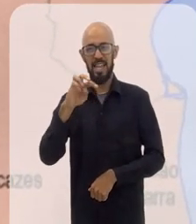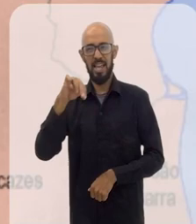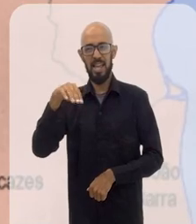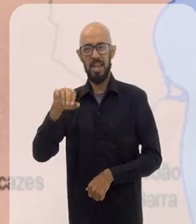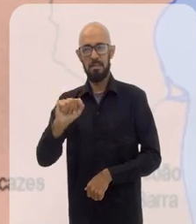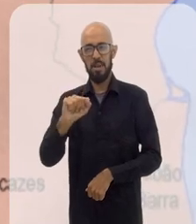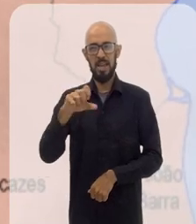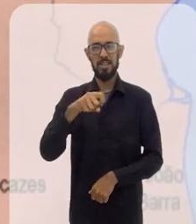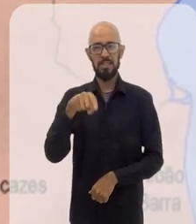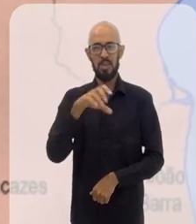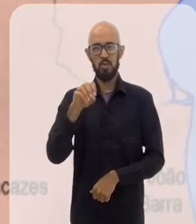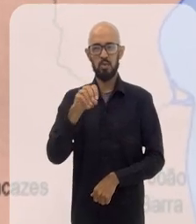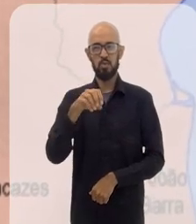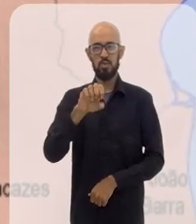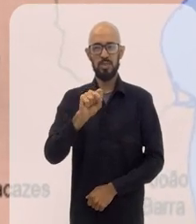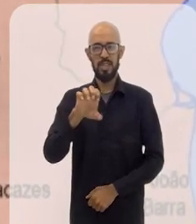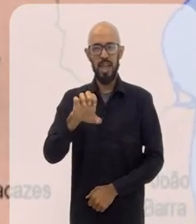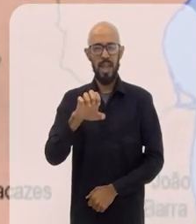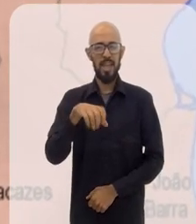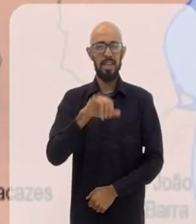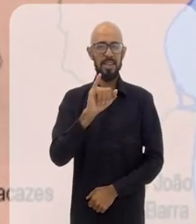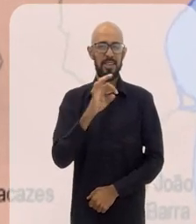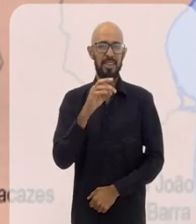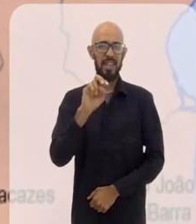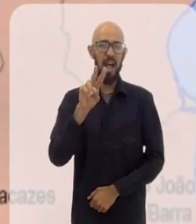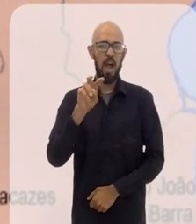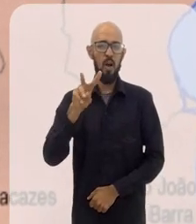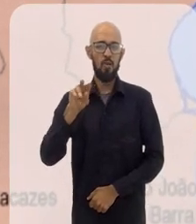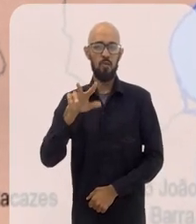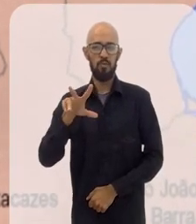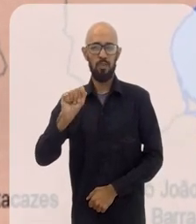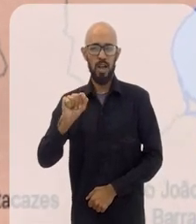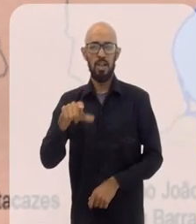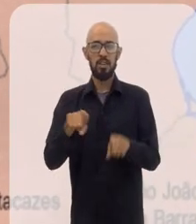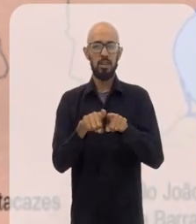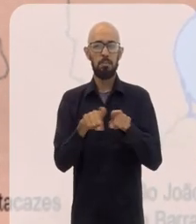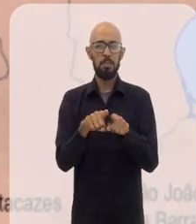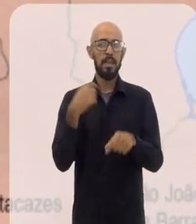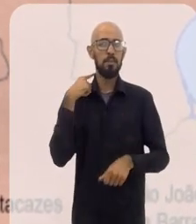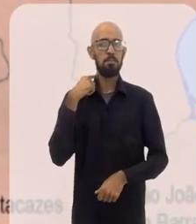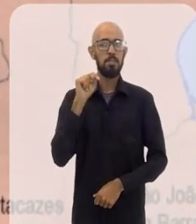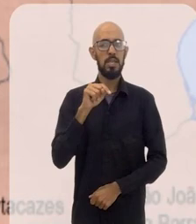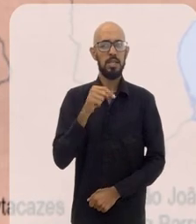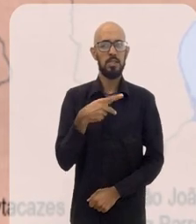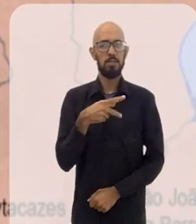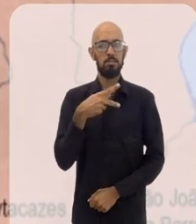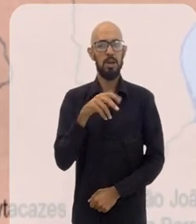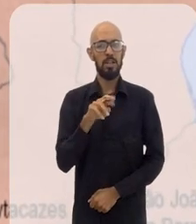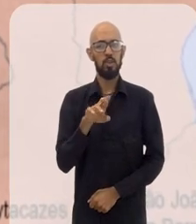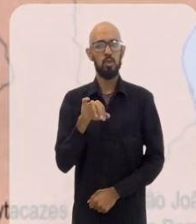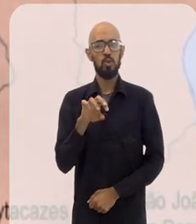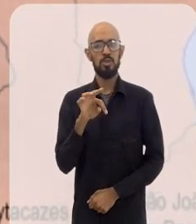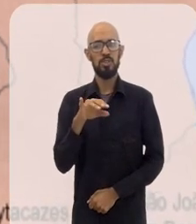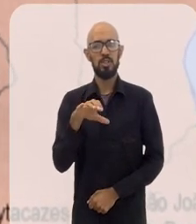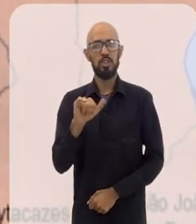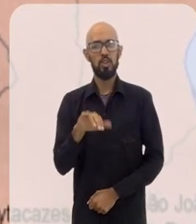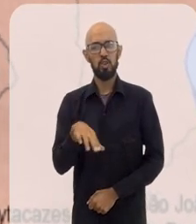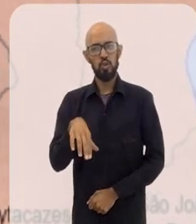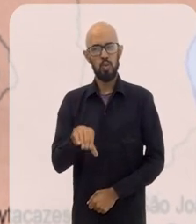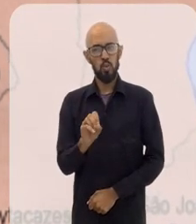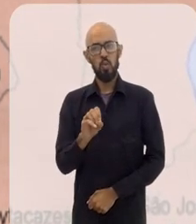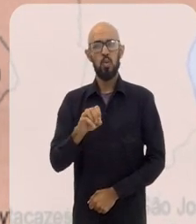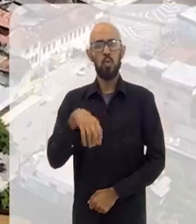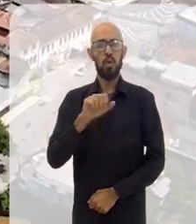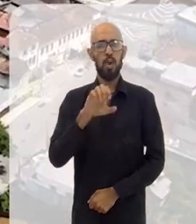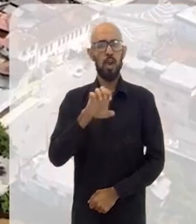José do Bá e Italva. E com as cidades mineiras de patrocínio de Muriaé, Eugenópolis e Antônio Prado de